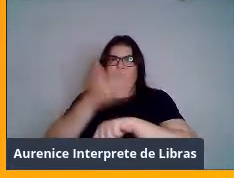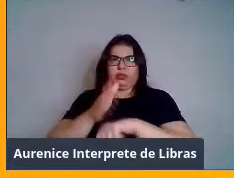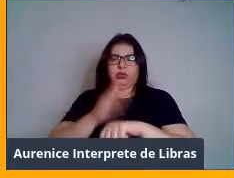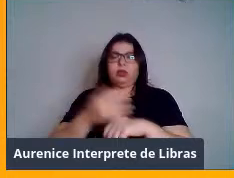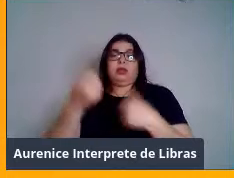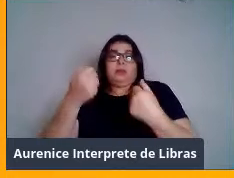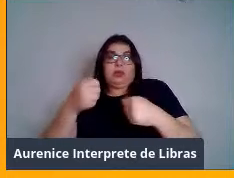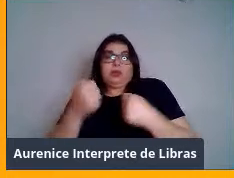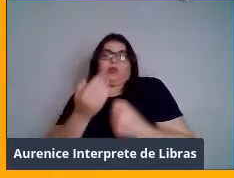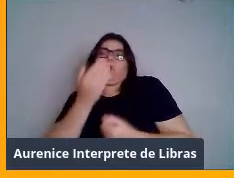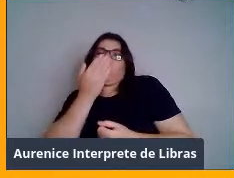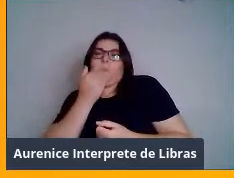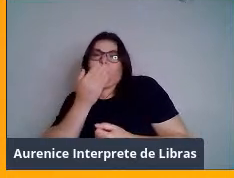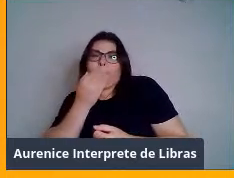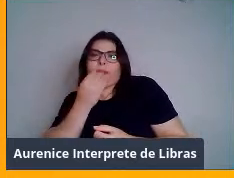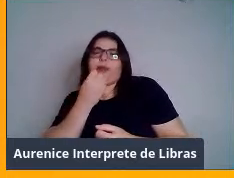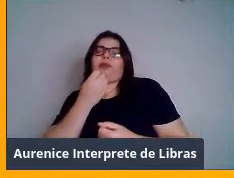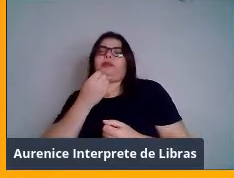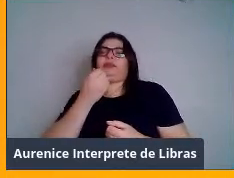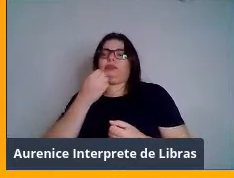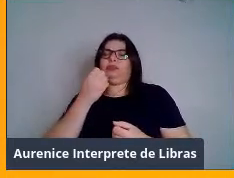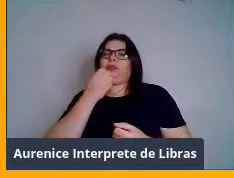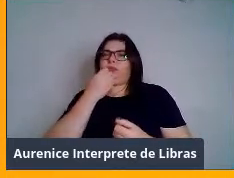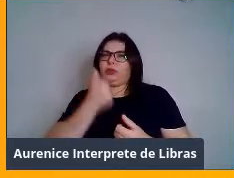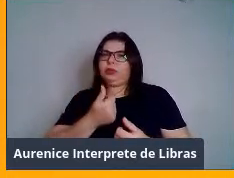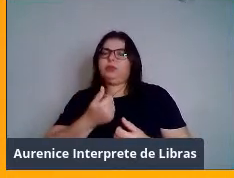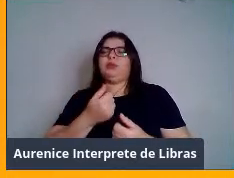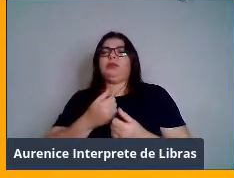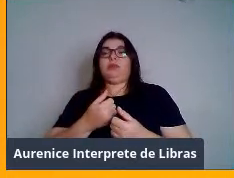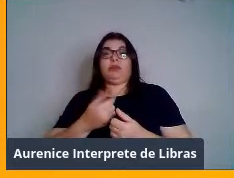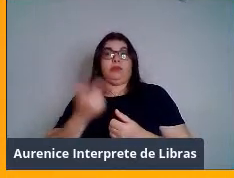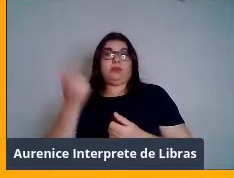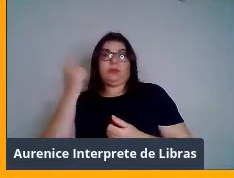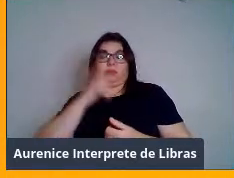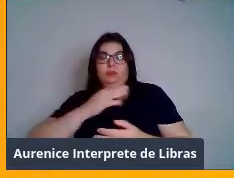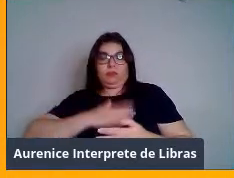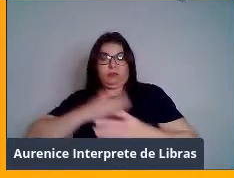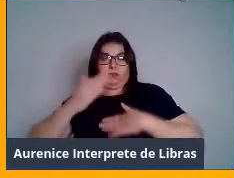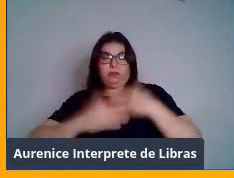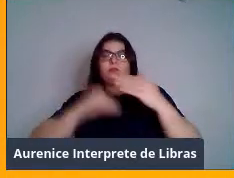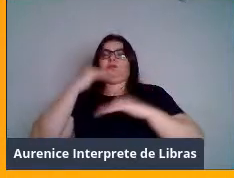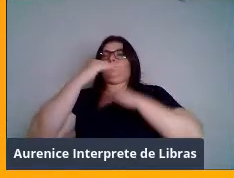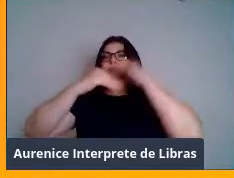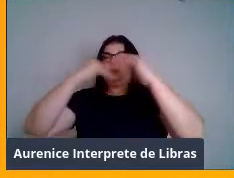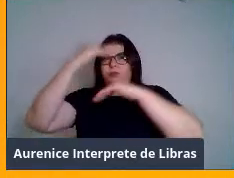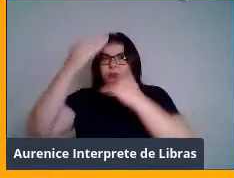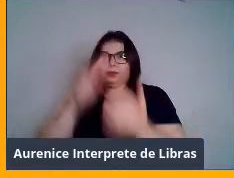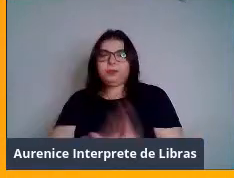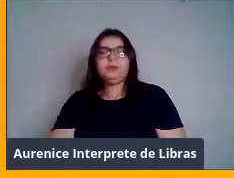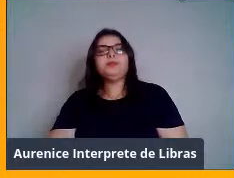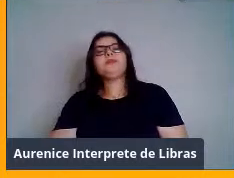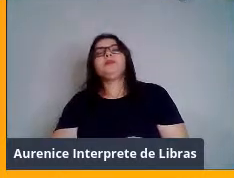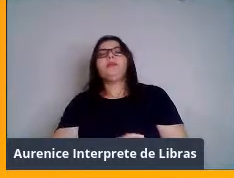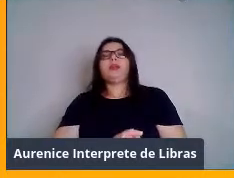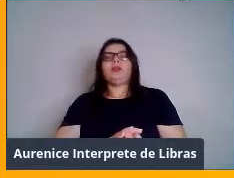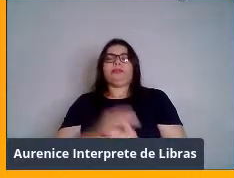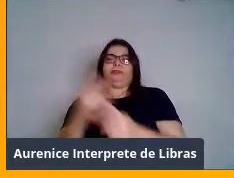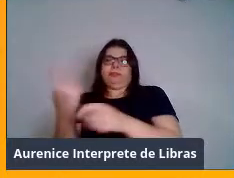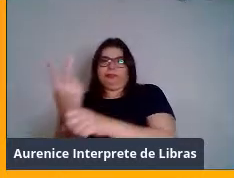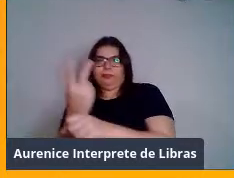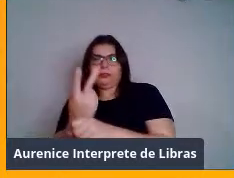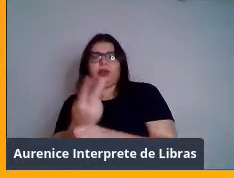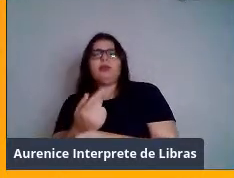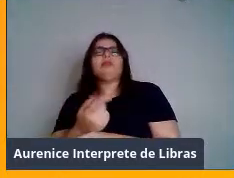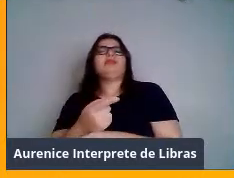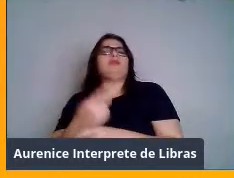corpo tenha nutrientes para que consiga evoluir, certo? Então, voltando lá, procurem um exercício que vocês